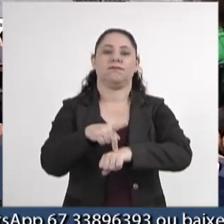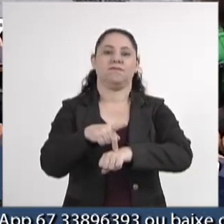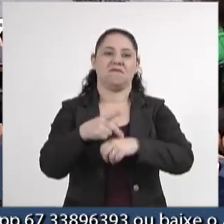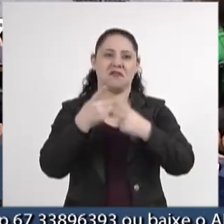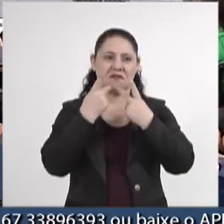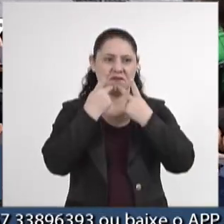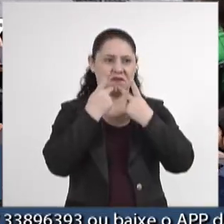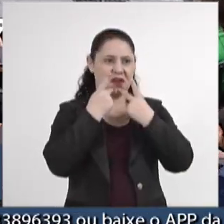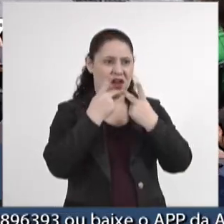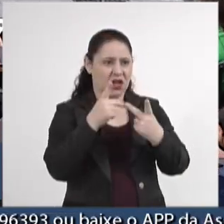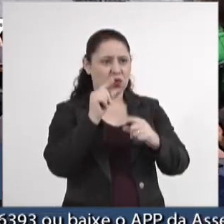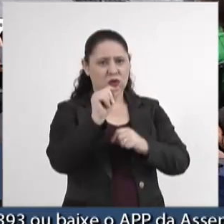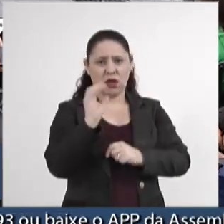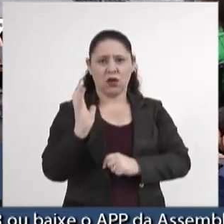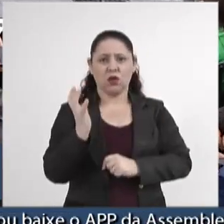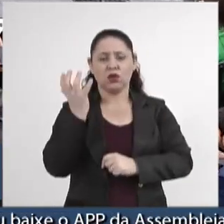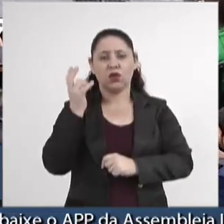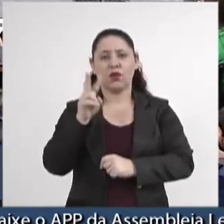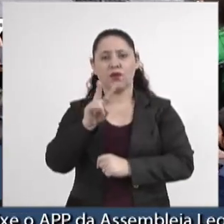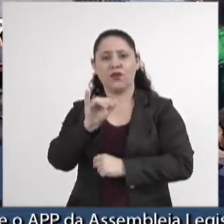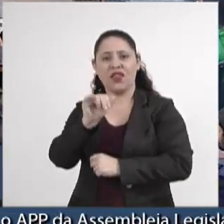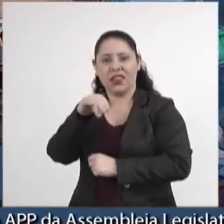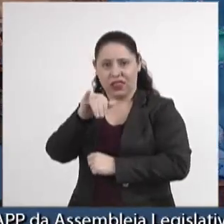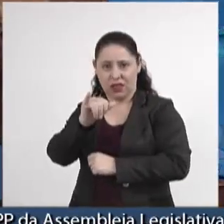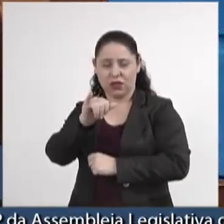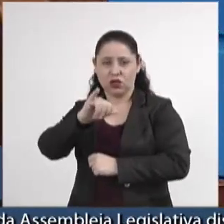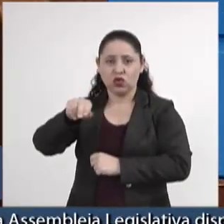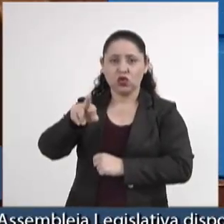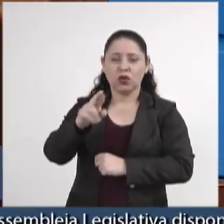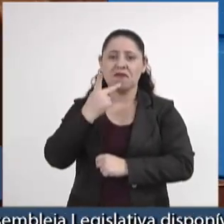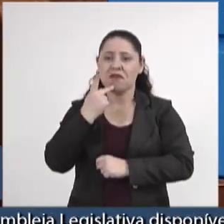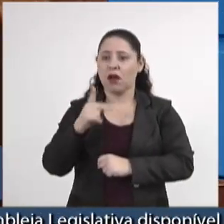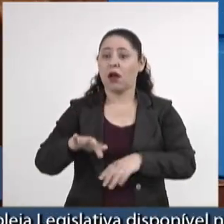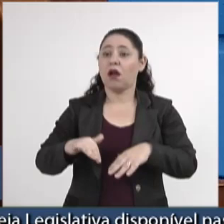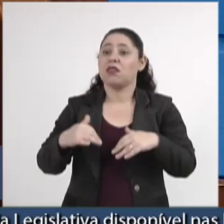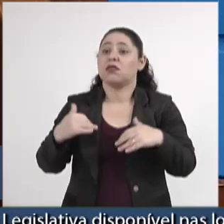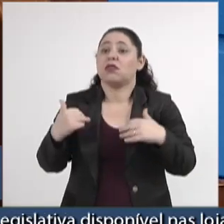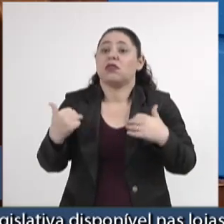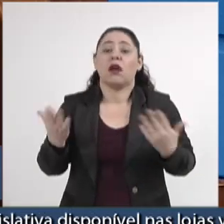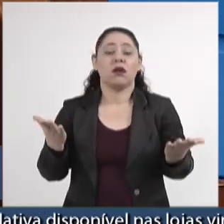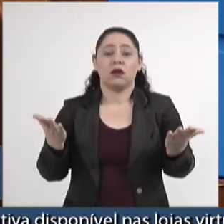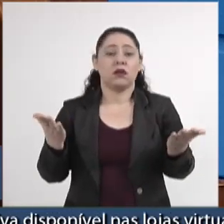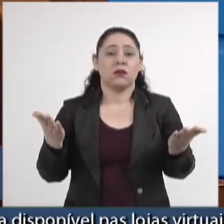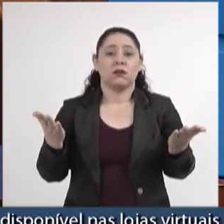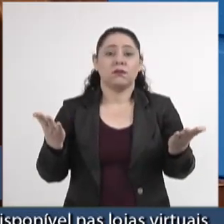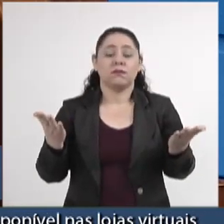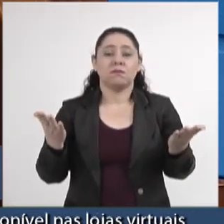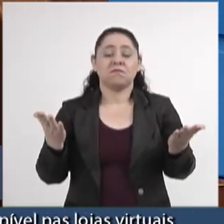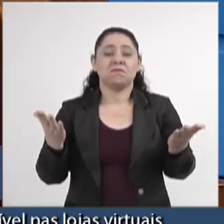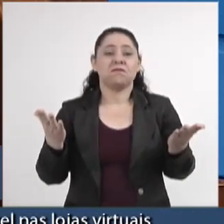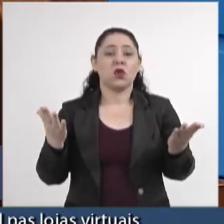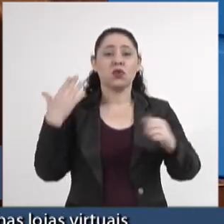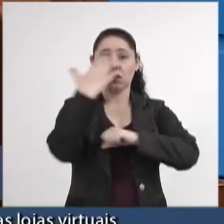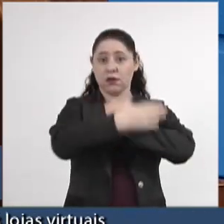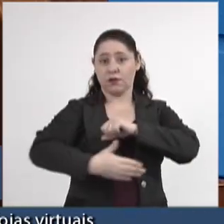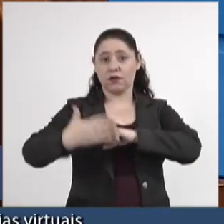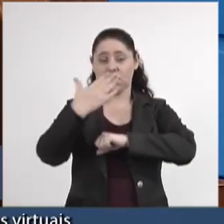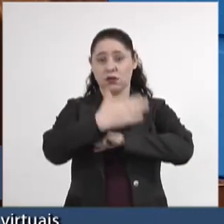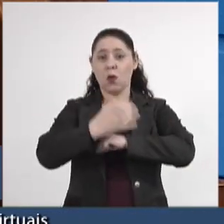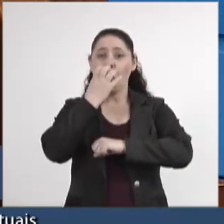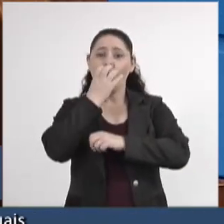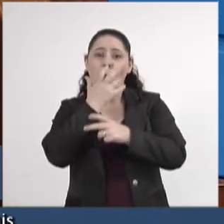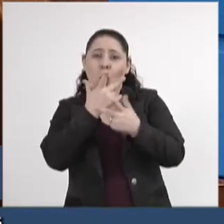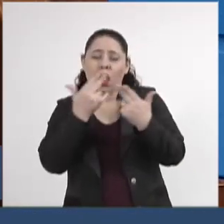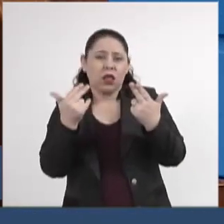comentando o que aconteceu com o Vini Júnior, diz assim, cadê os defensores dos